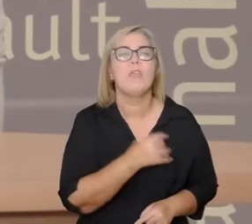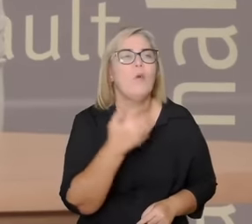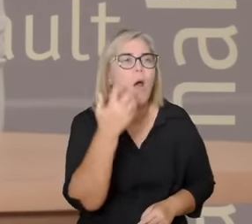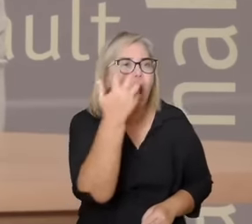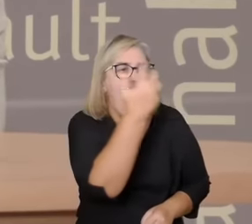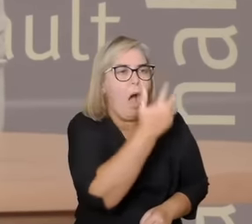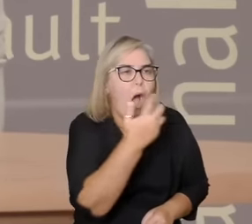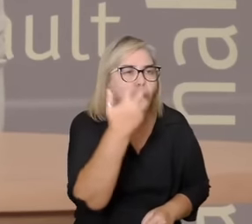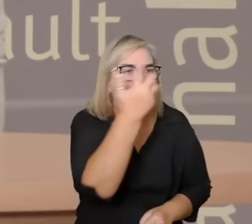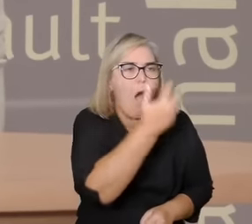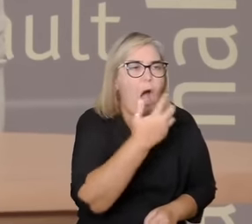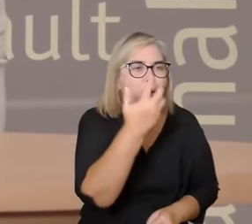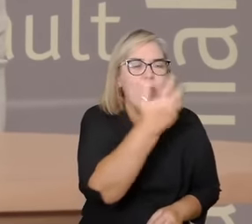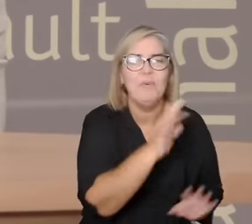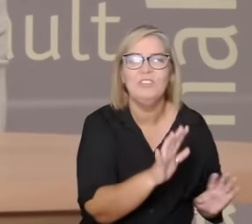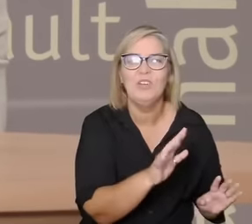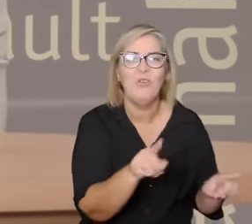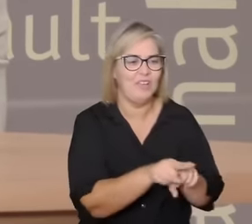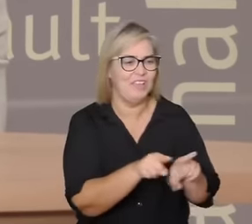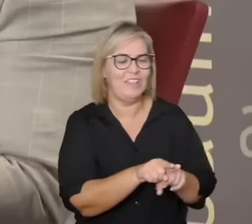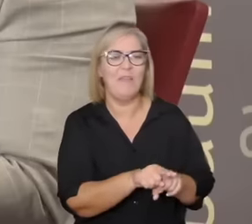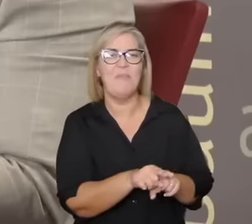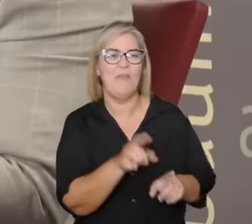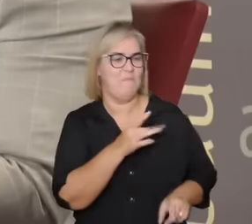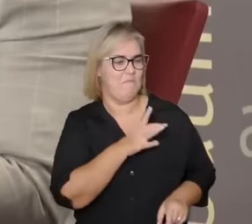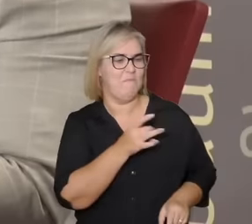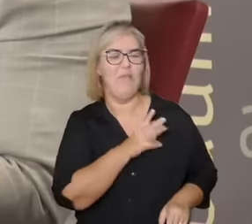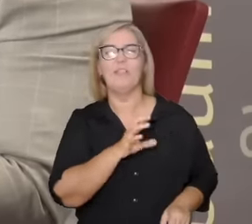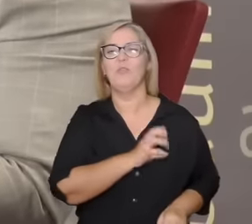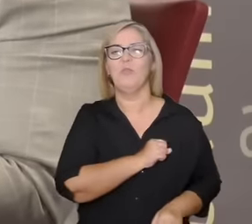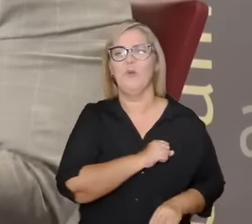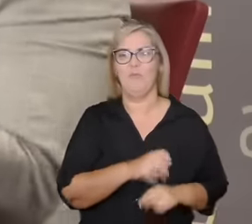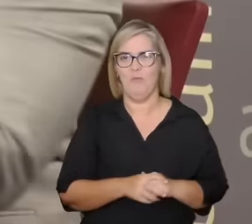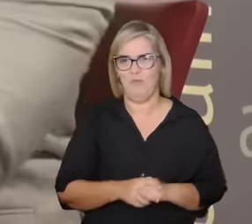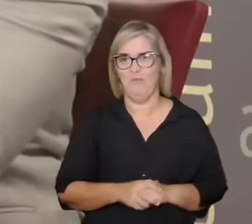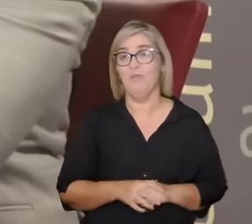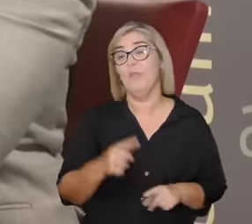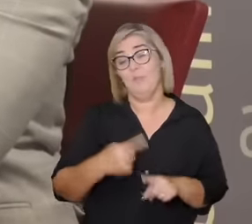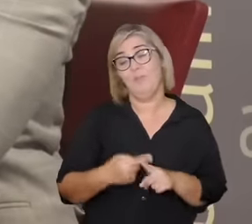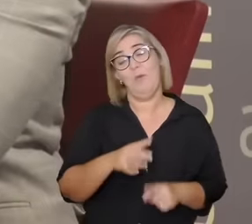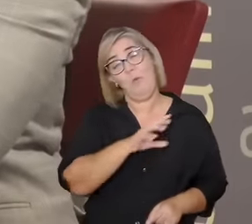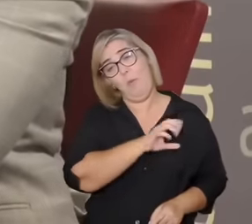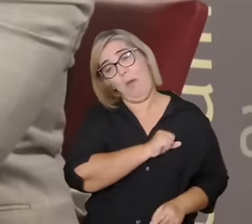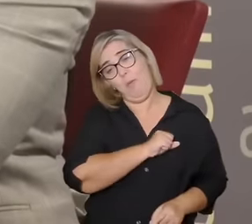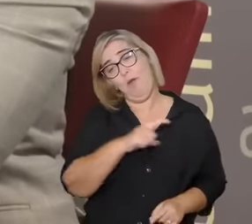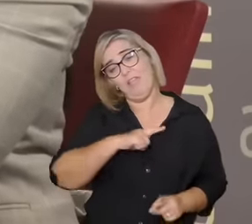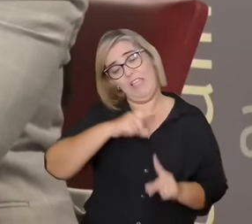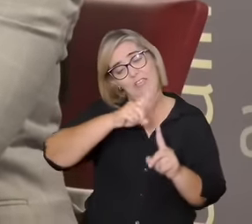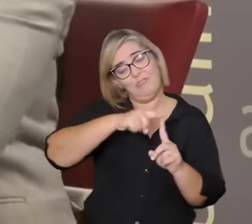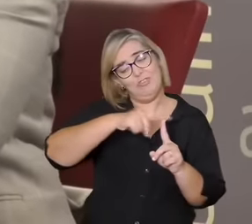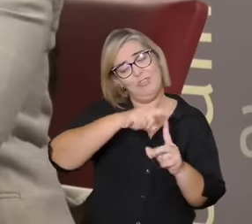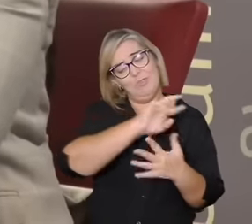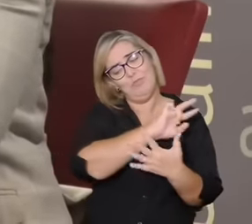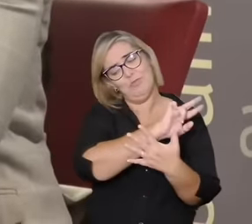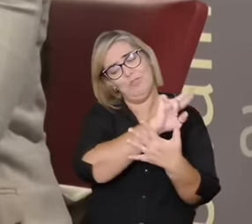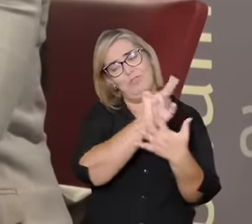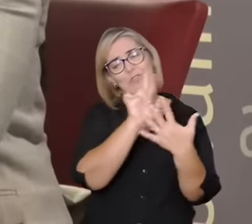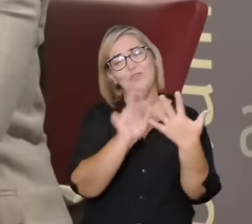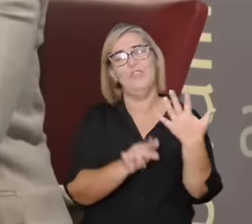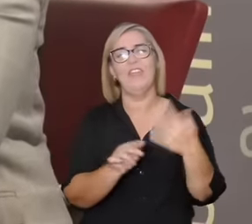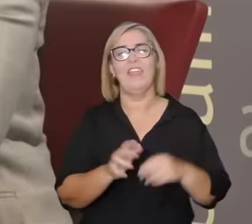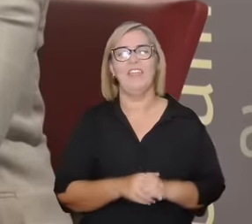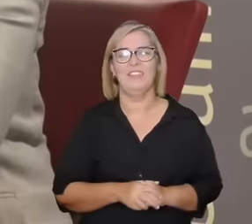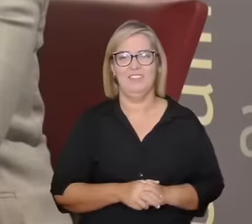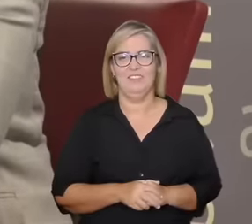uma maneira do amor se manifestar o amor se manifesta de várias formas ou a paixão como uma categoria completamente diferente